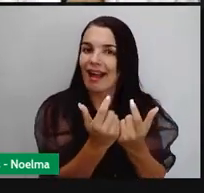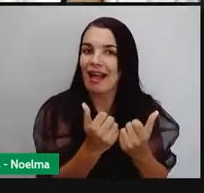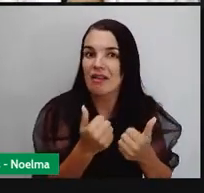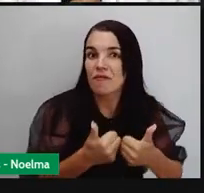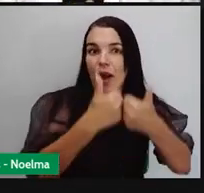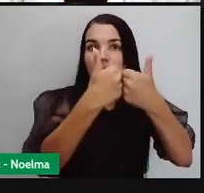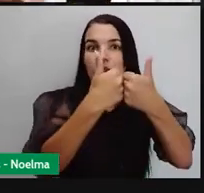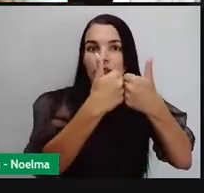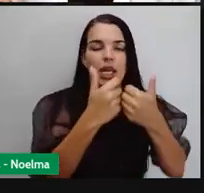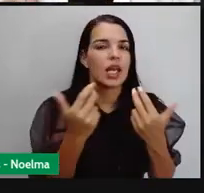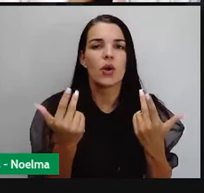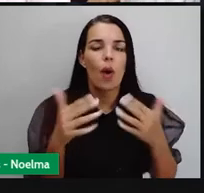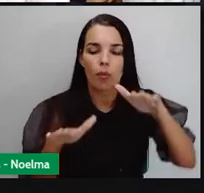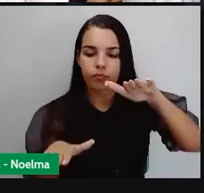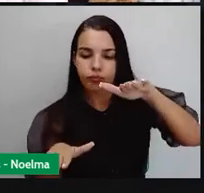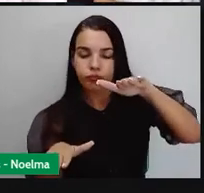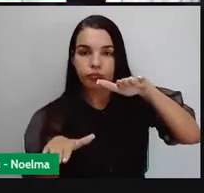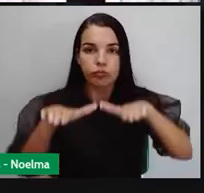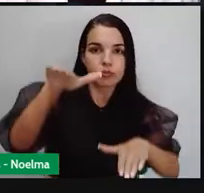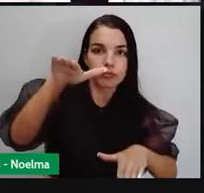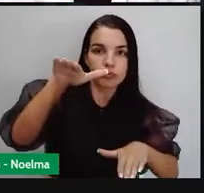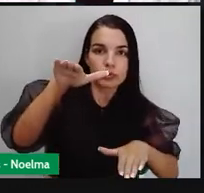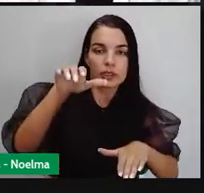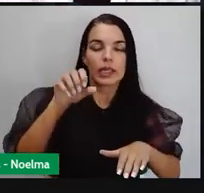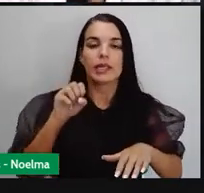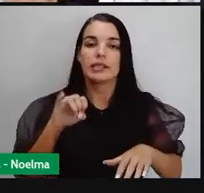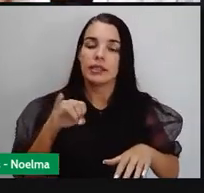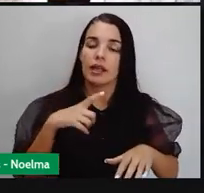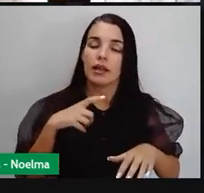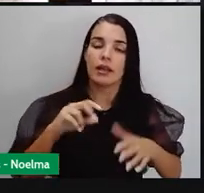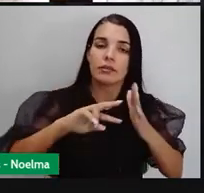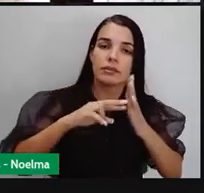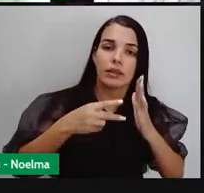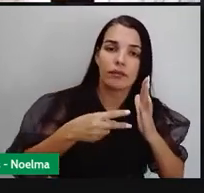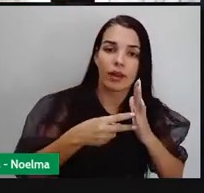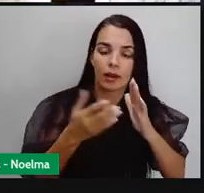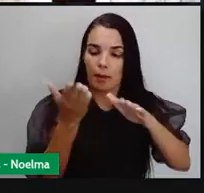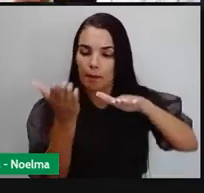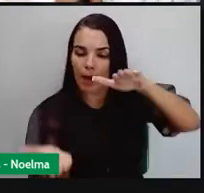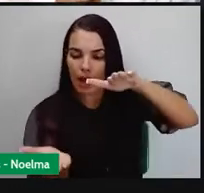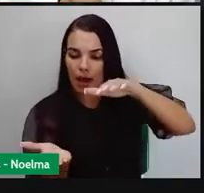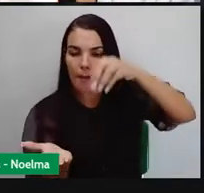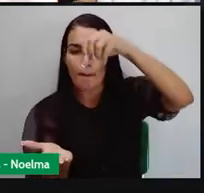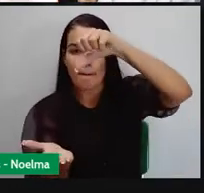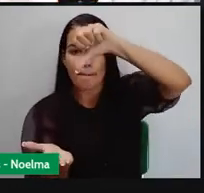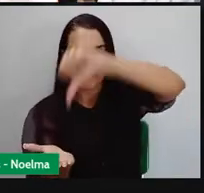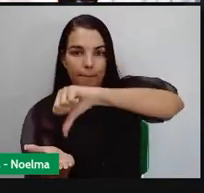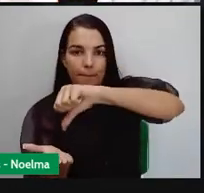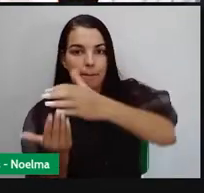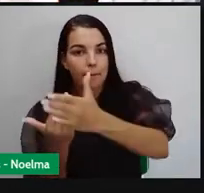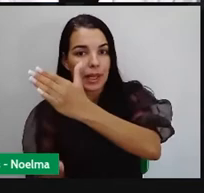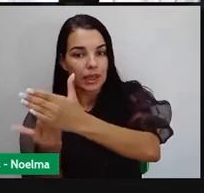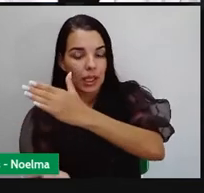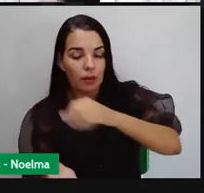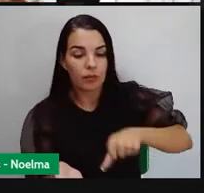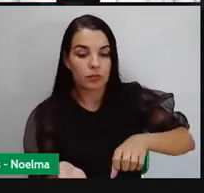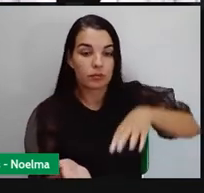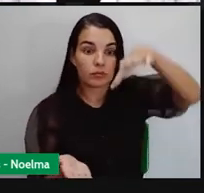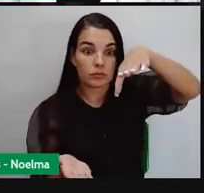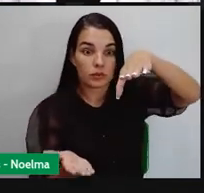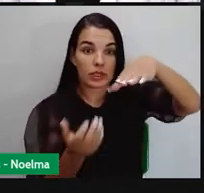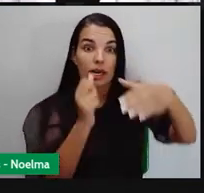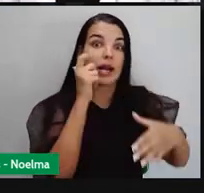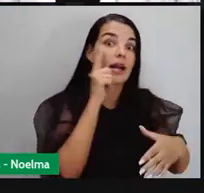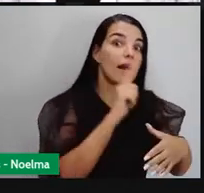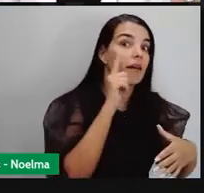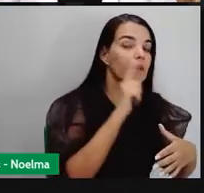Uma balança que um lado significa a entrada de riqueza, um lado a saída de riqueza. E a tentativa era sempre que o